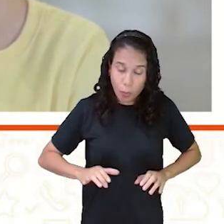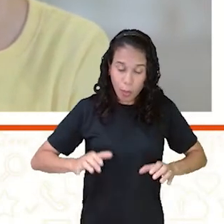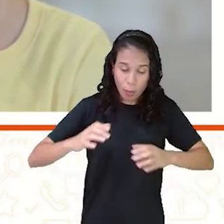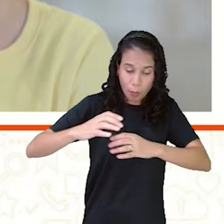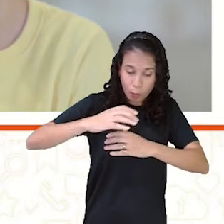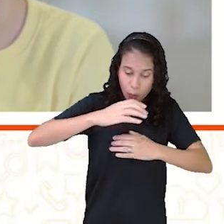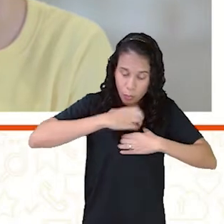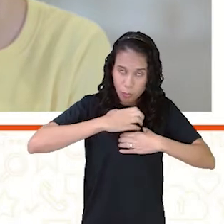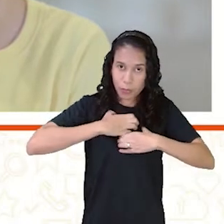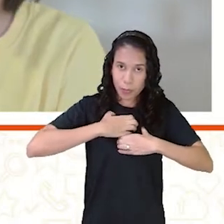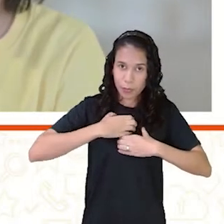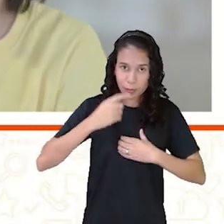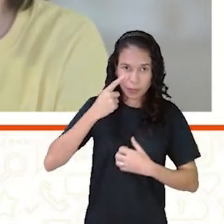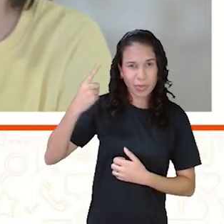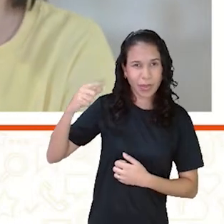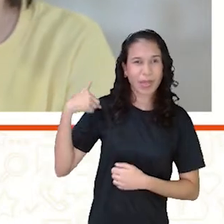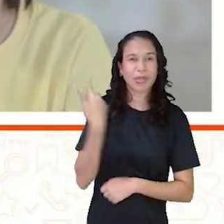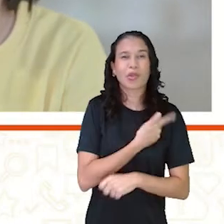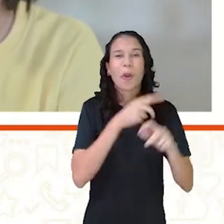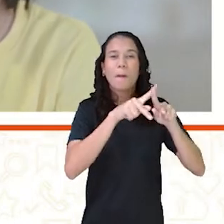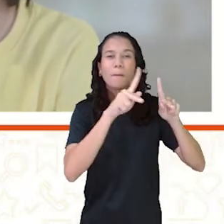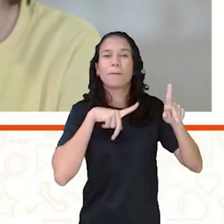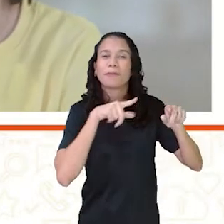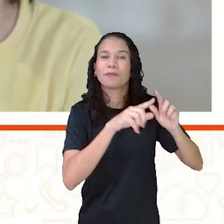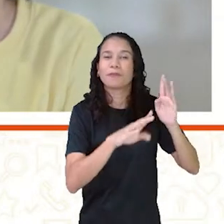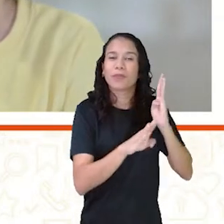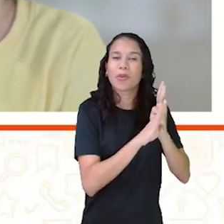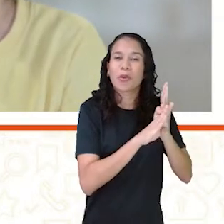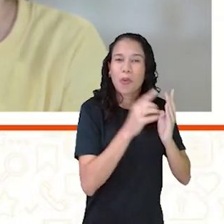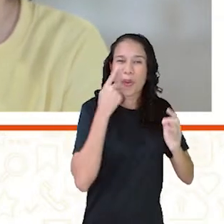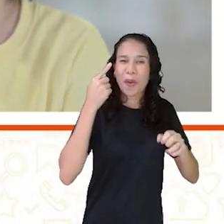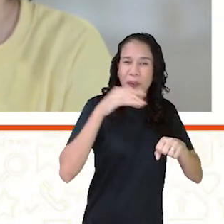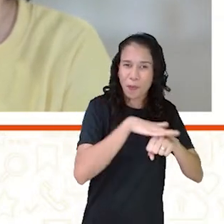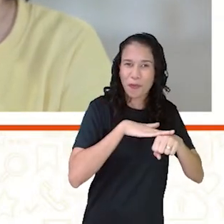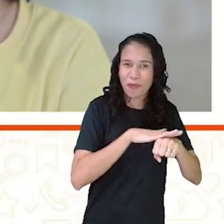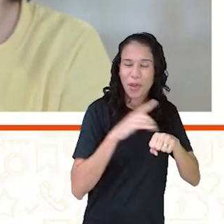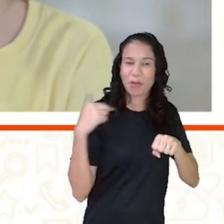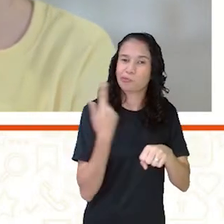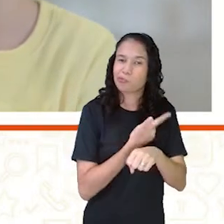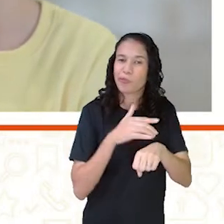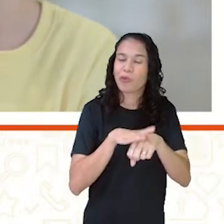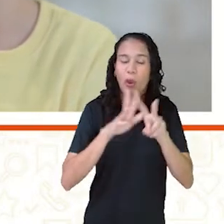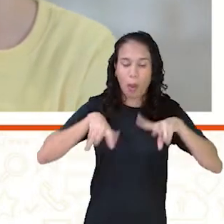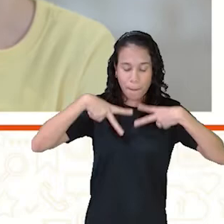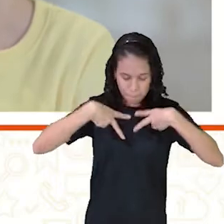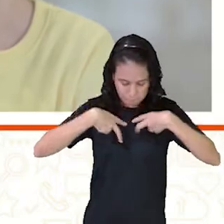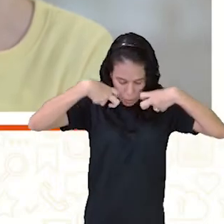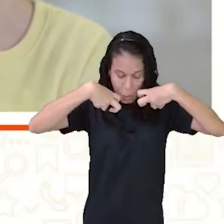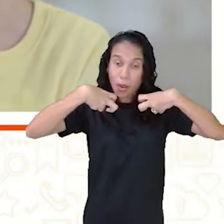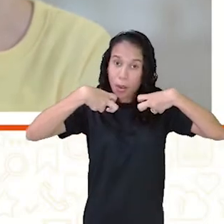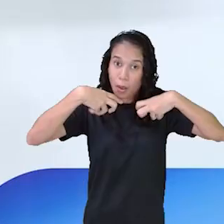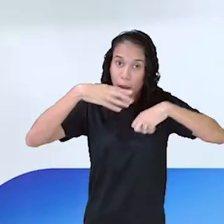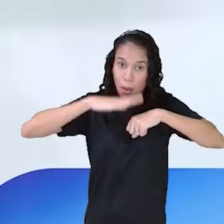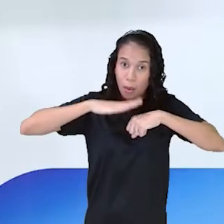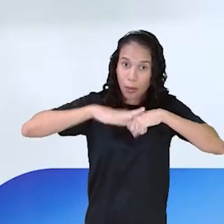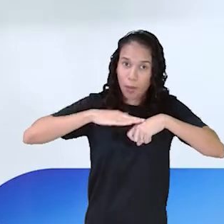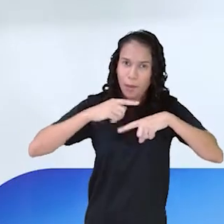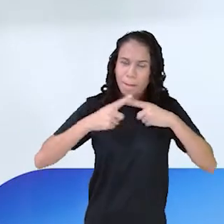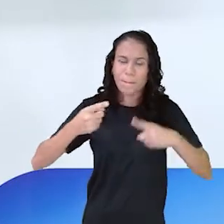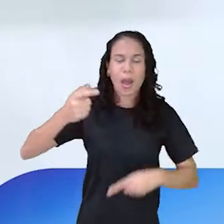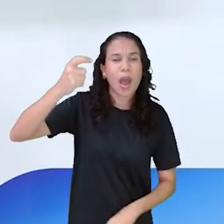sentimentos. Lá no nosso programa anterior, a gente falou sobre auto-percepção. Mas quando a gente fala de